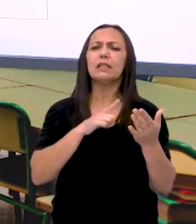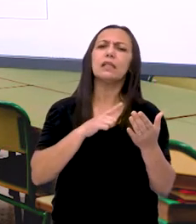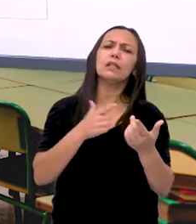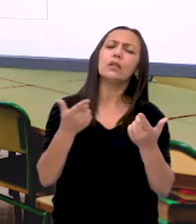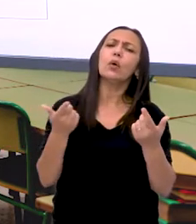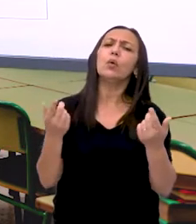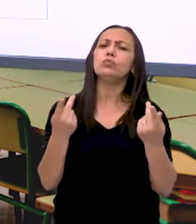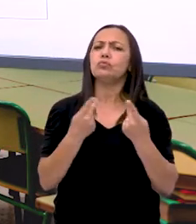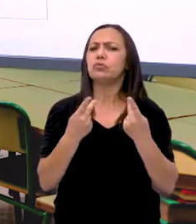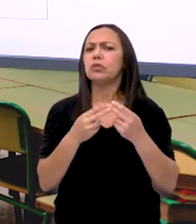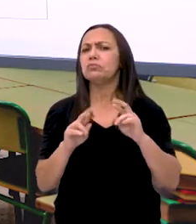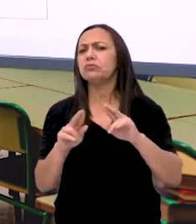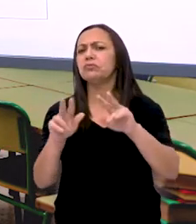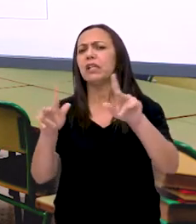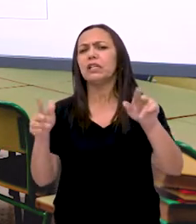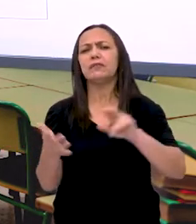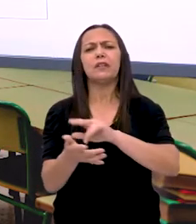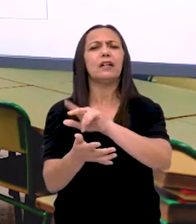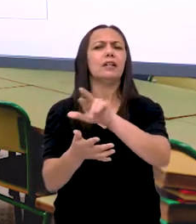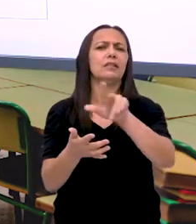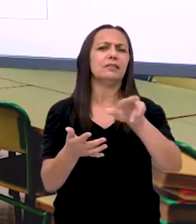Existem outras possibilidades também.